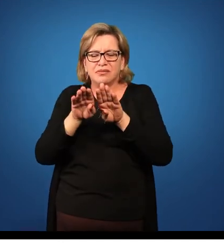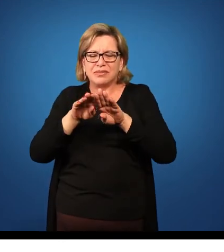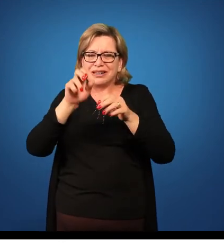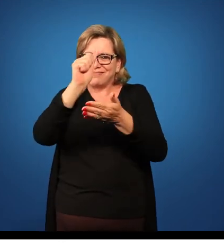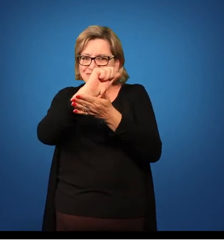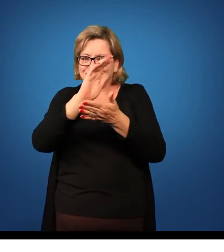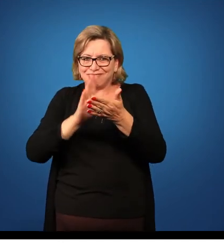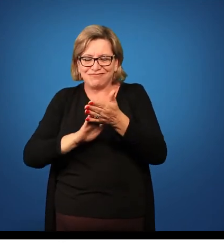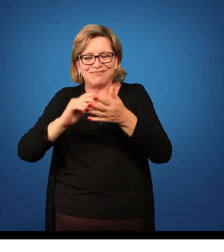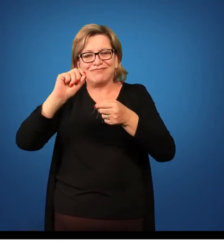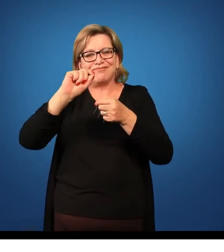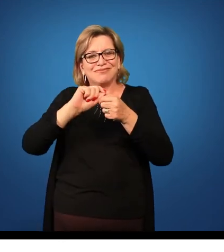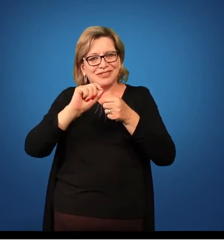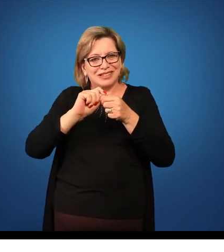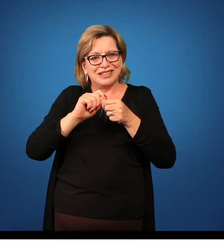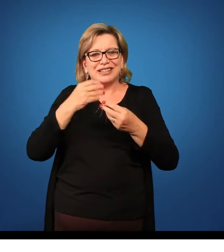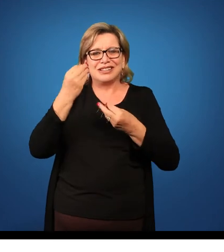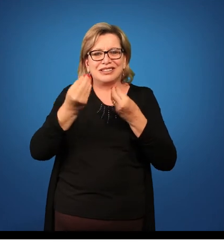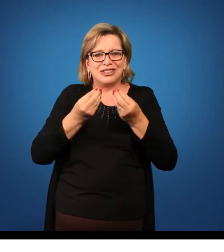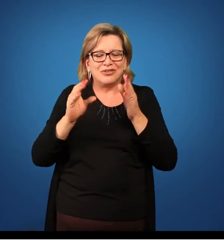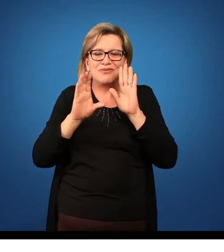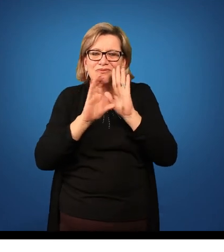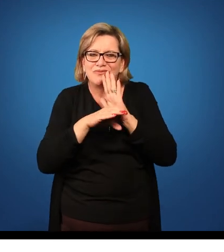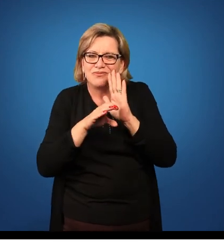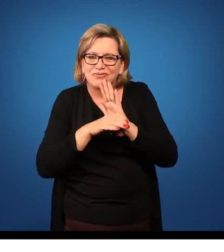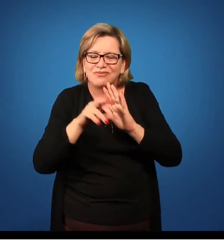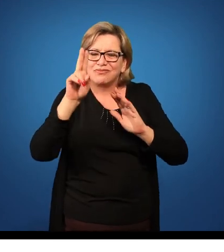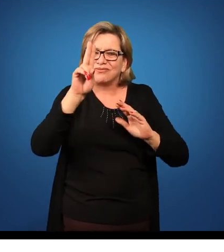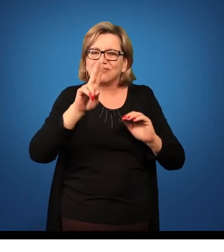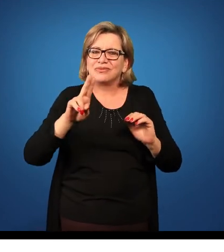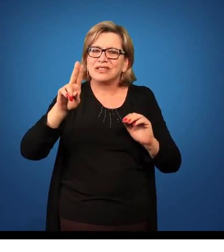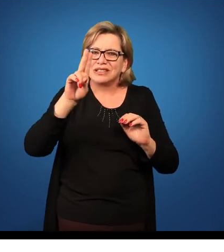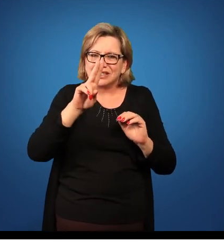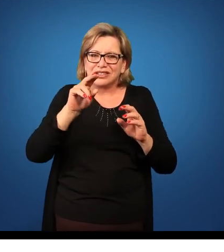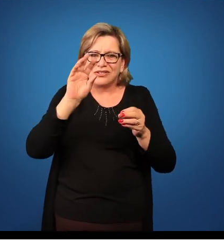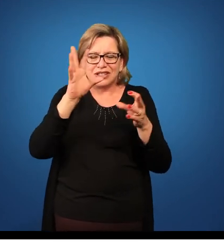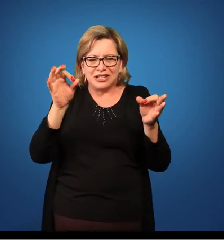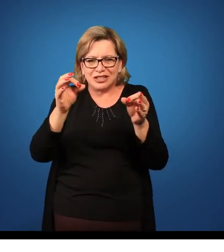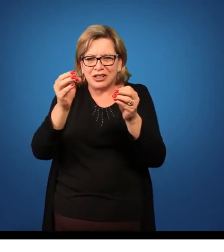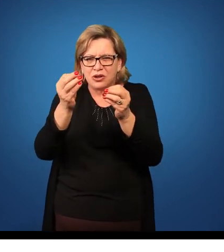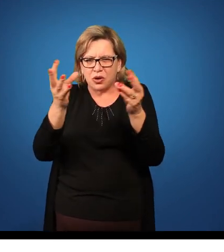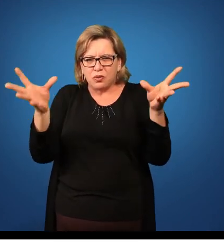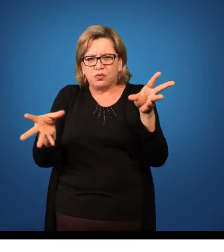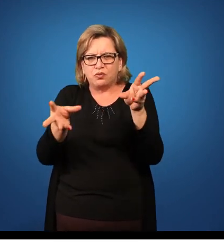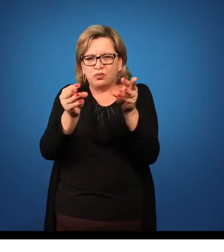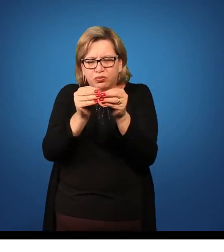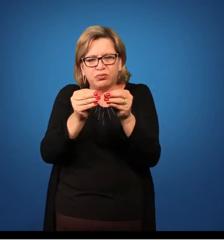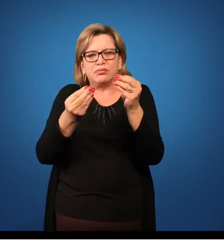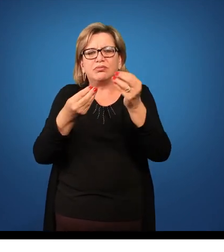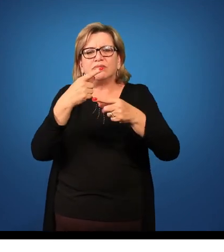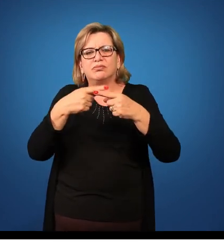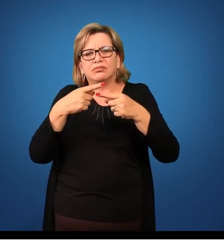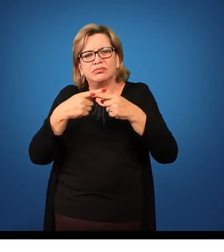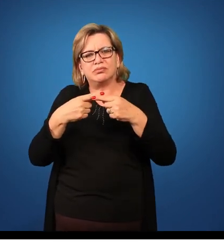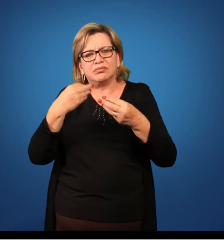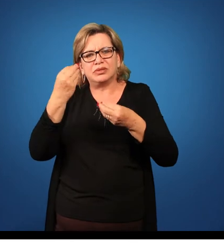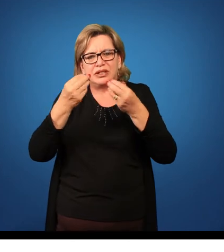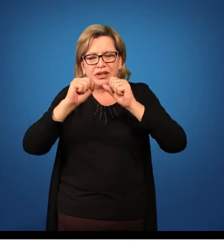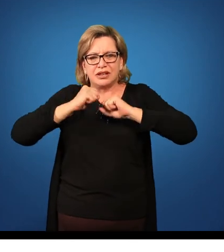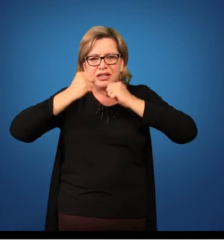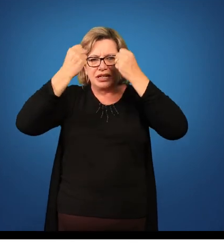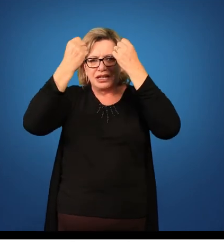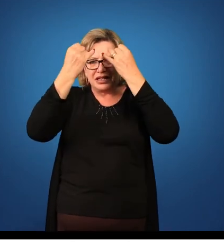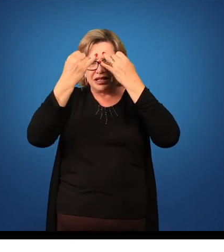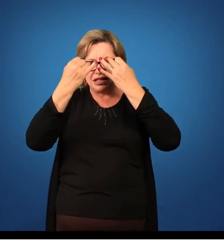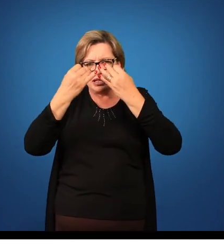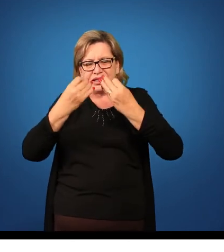desenvolvidas, quais foram os conceitos trabalhados nessas atividades, então faça um fechamento, isso é extremamente importante, porque vai esclarecer também para os